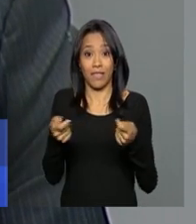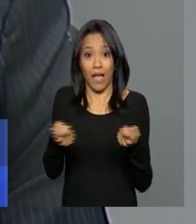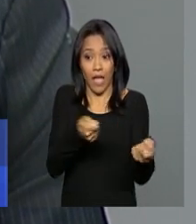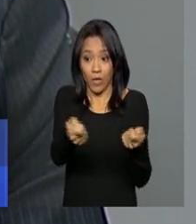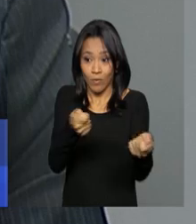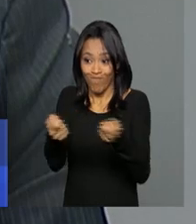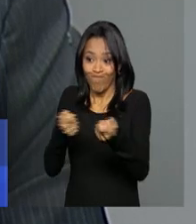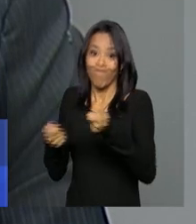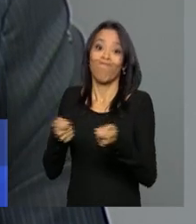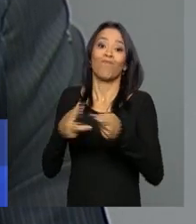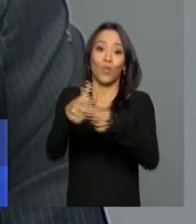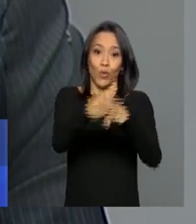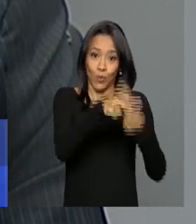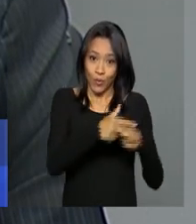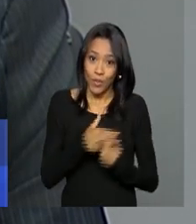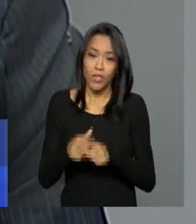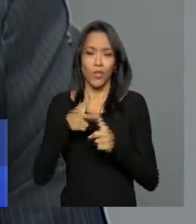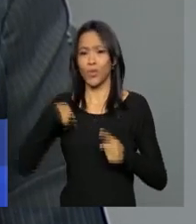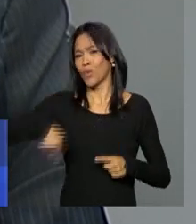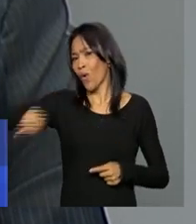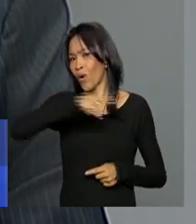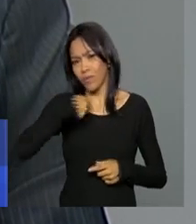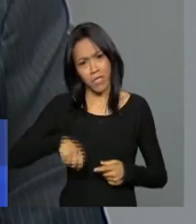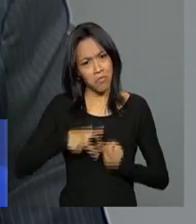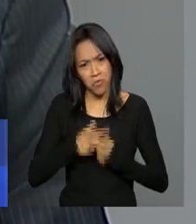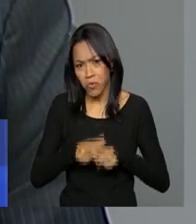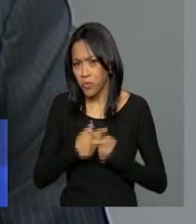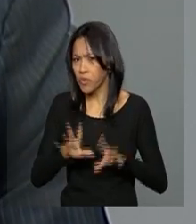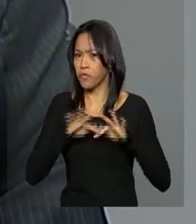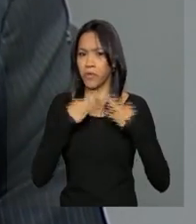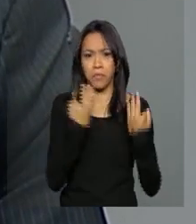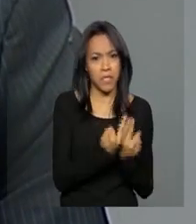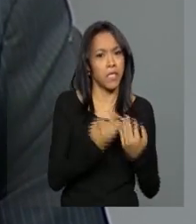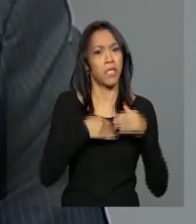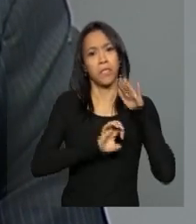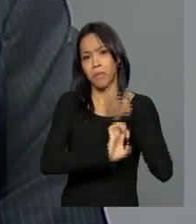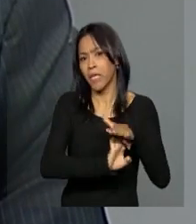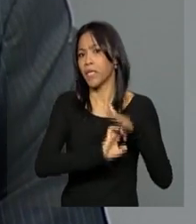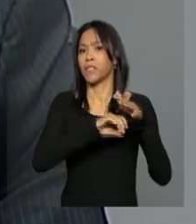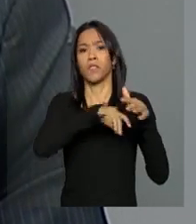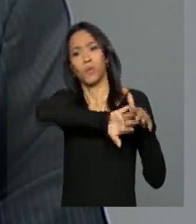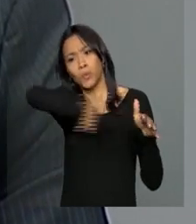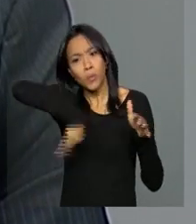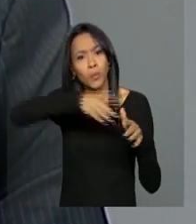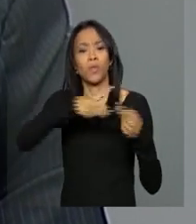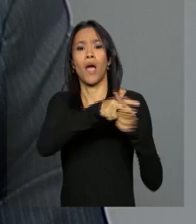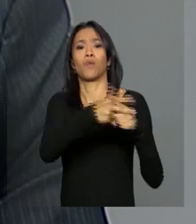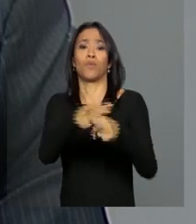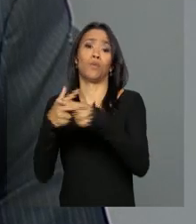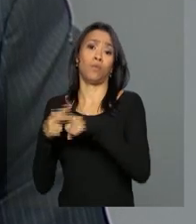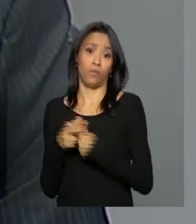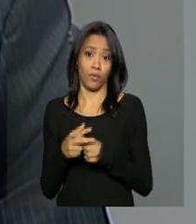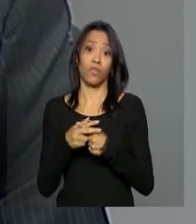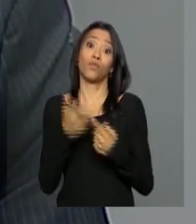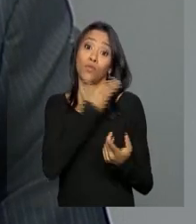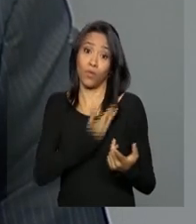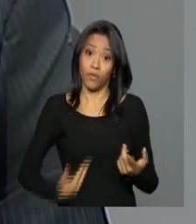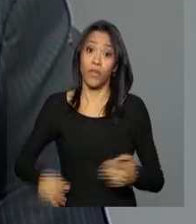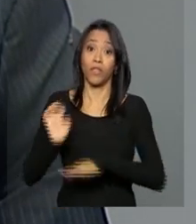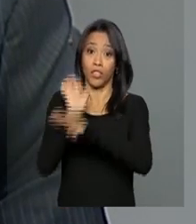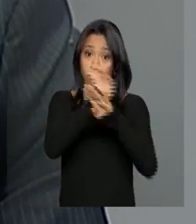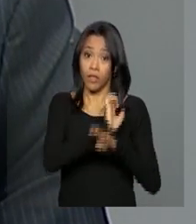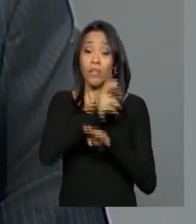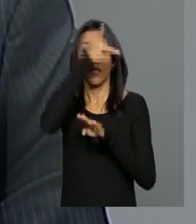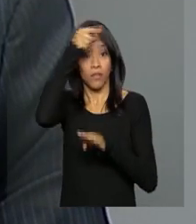em que todos nós estamos tendo que fazer ajustes, as famílias estão fazendo ajustes, as empresas estão fazendo ajustes, os governos estaduais e o